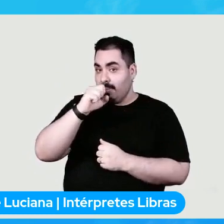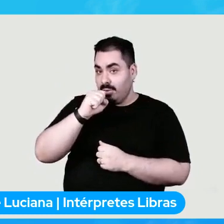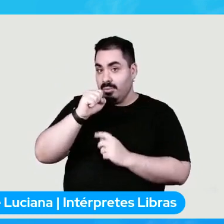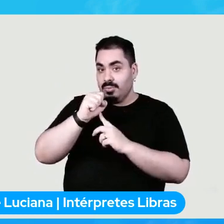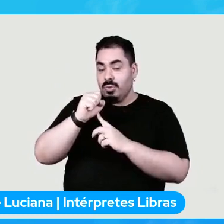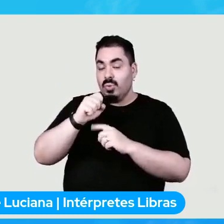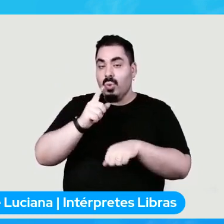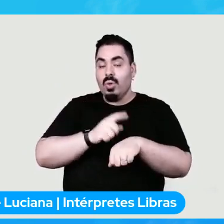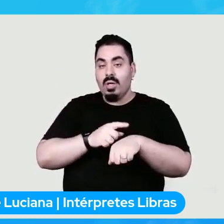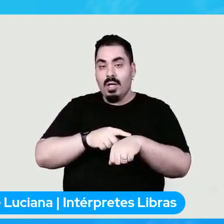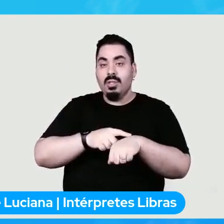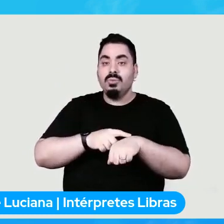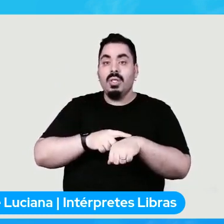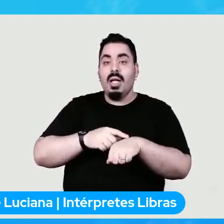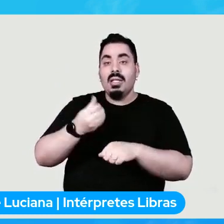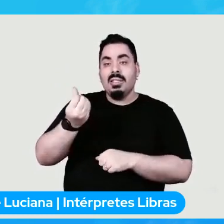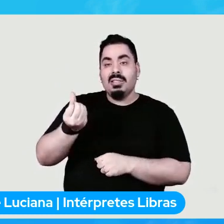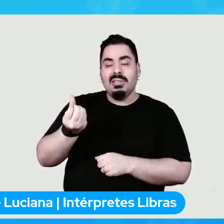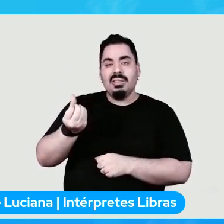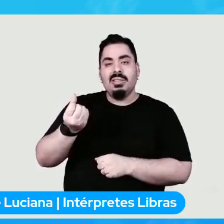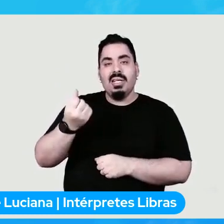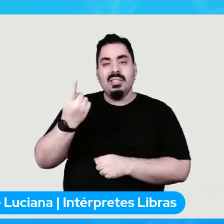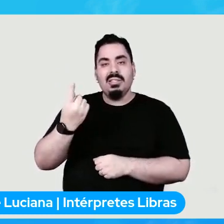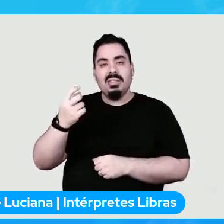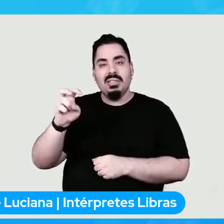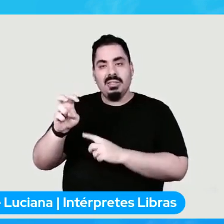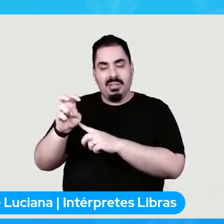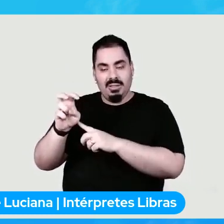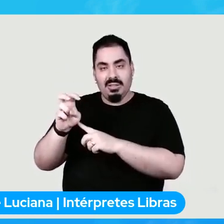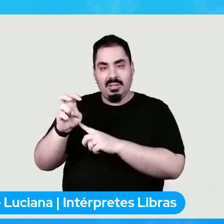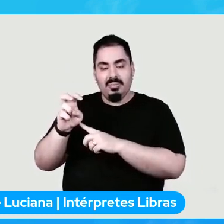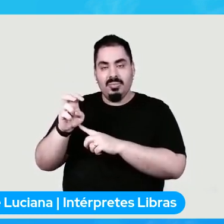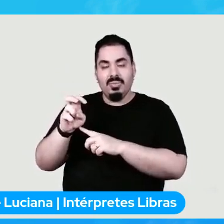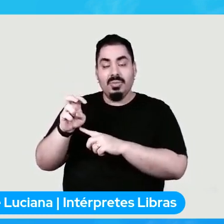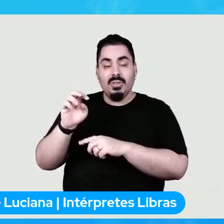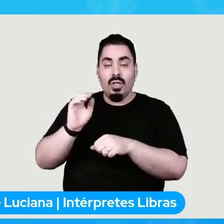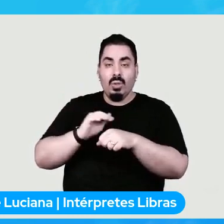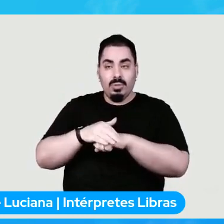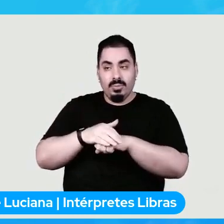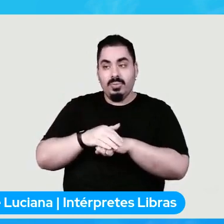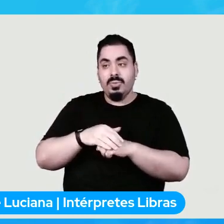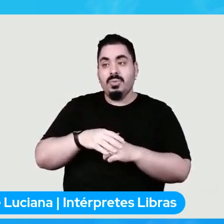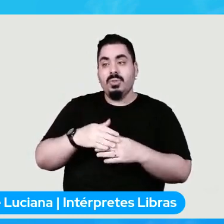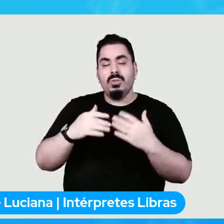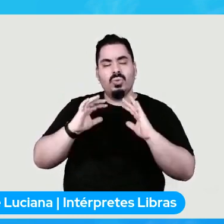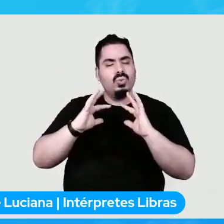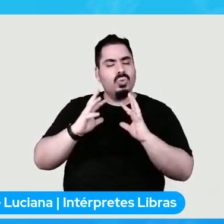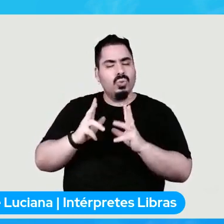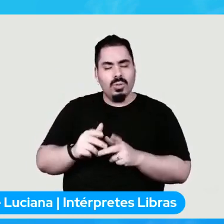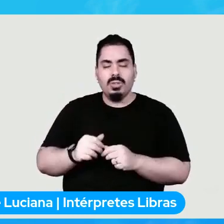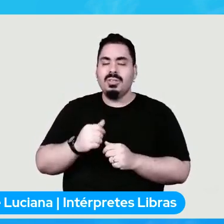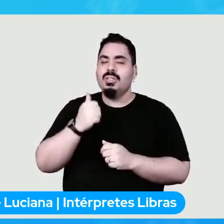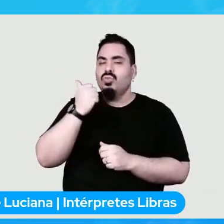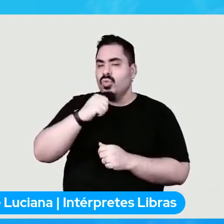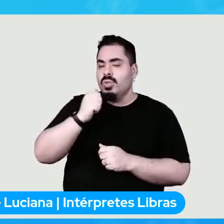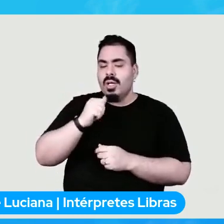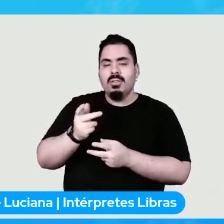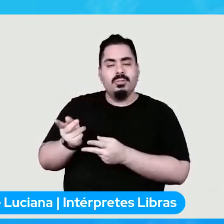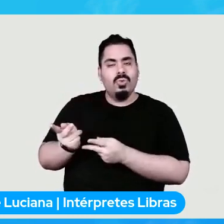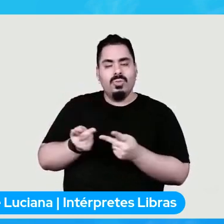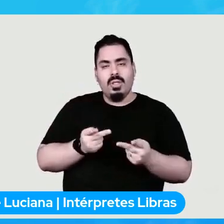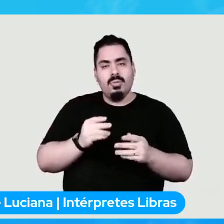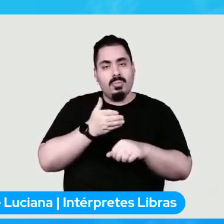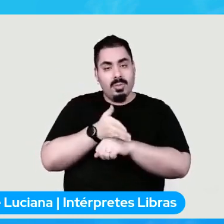Essa assembleia, ela é exclusiva para mulheres e todas são muito bem-vindas para conversar sobre as comunidades